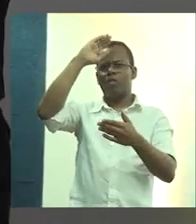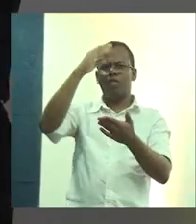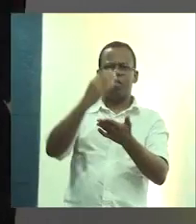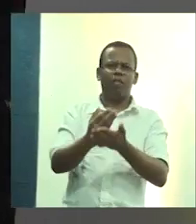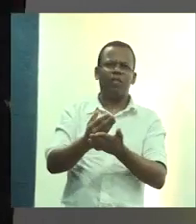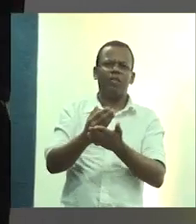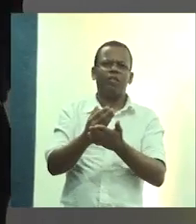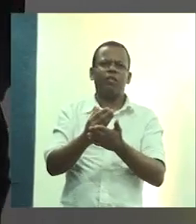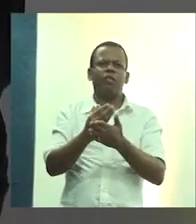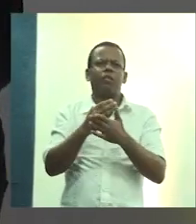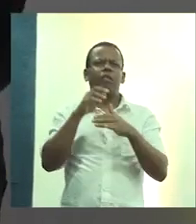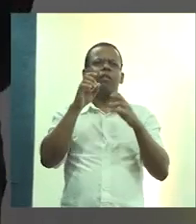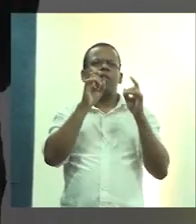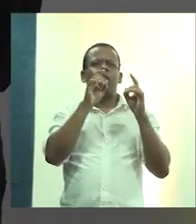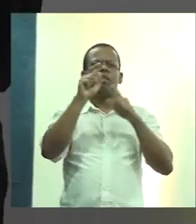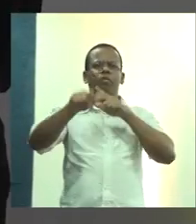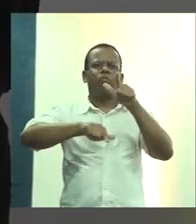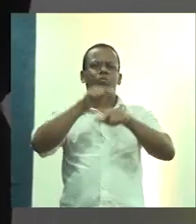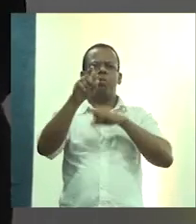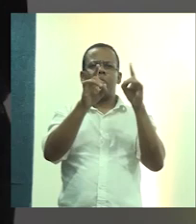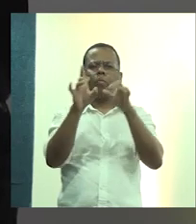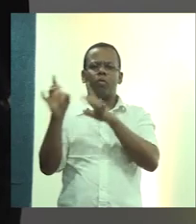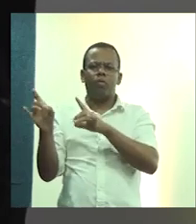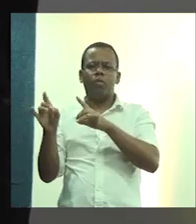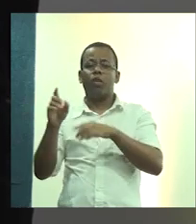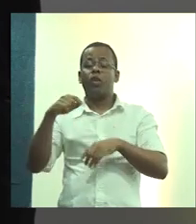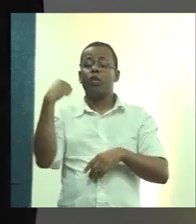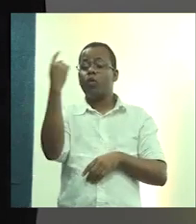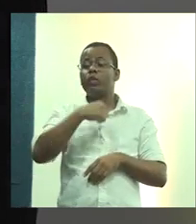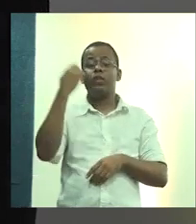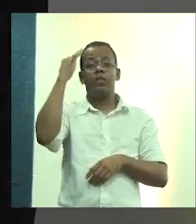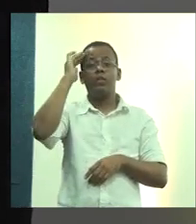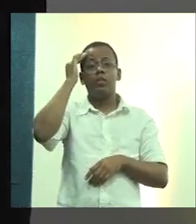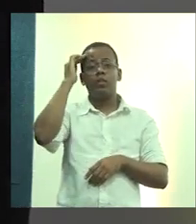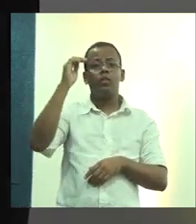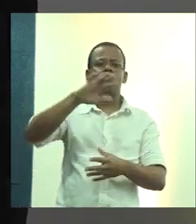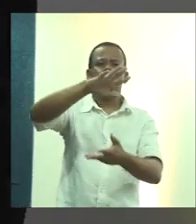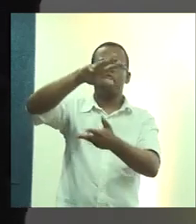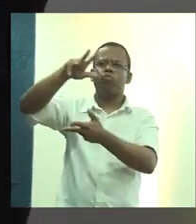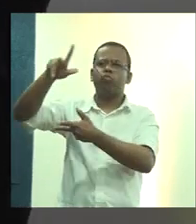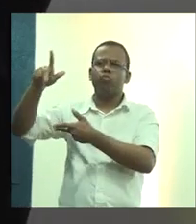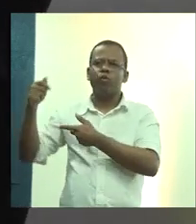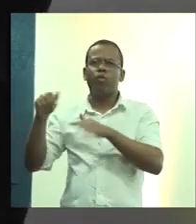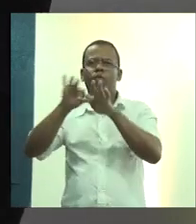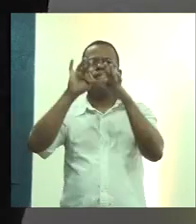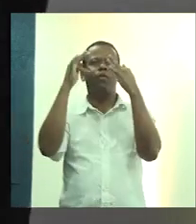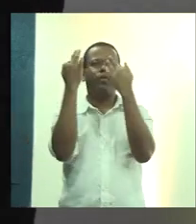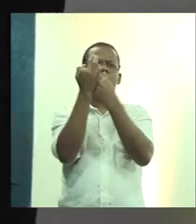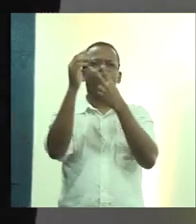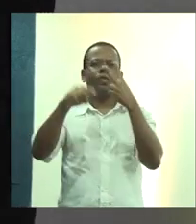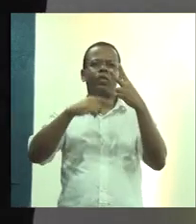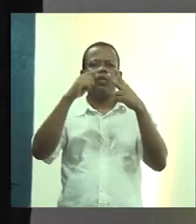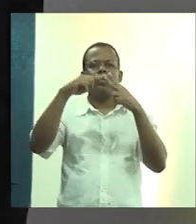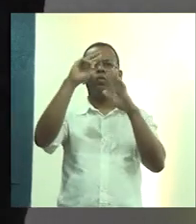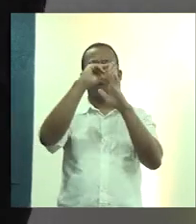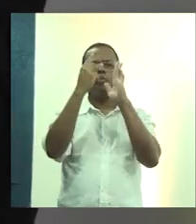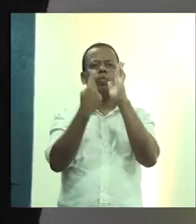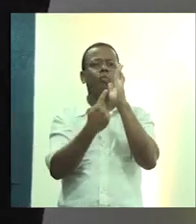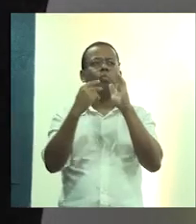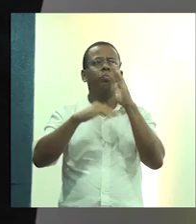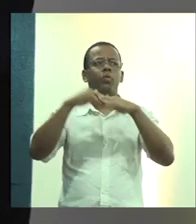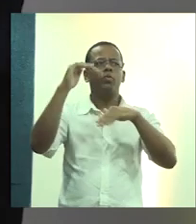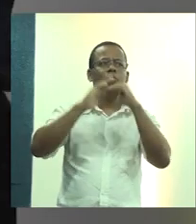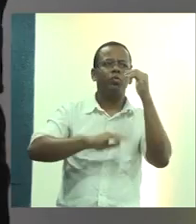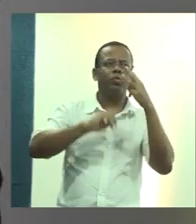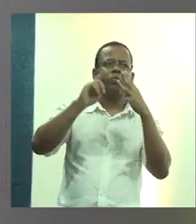Nós temos o entendimento dessa ideia da universalidade, uma família, um profissional, um projeto, uma obra no local de